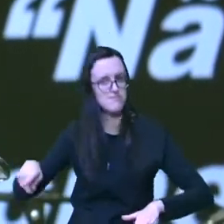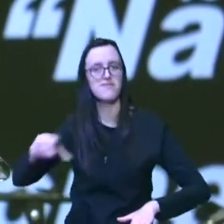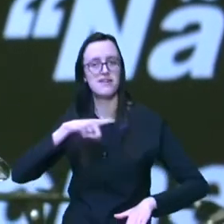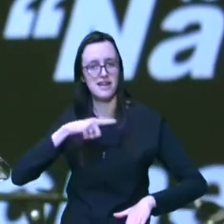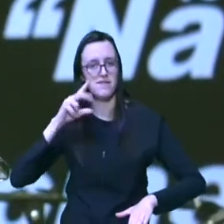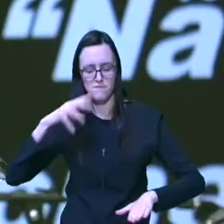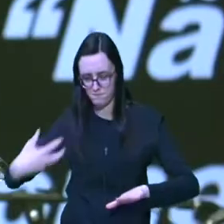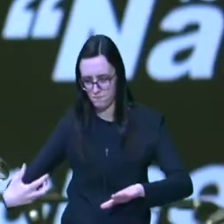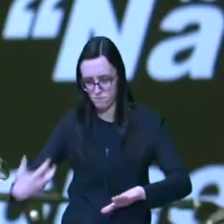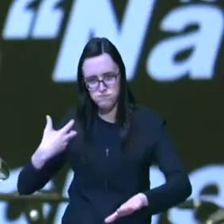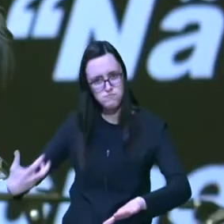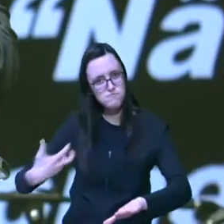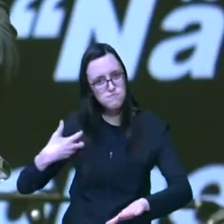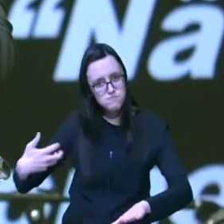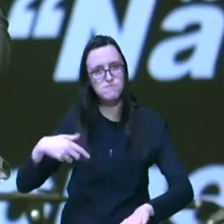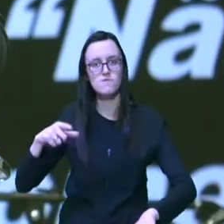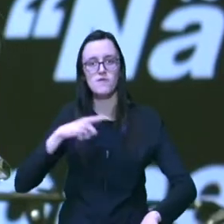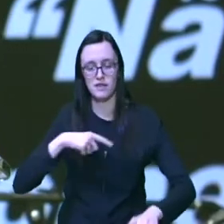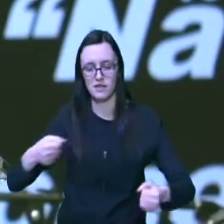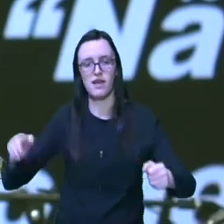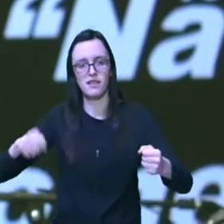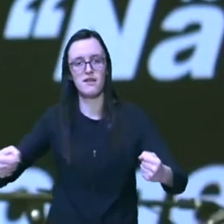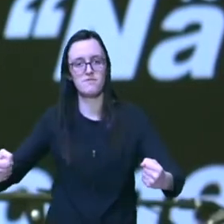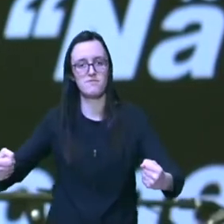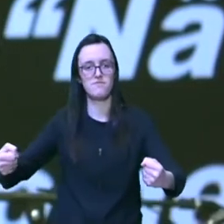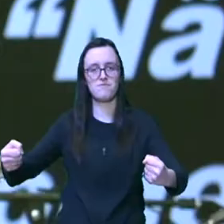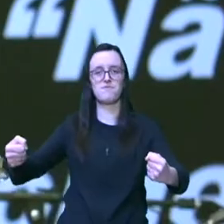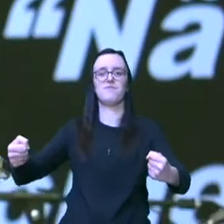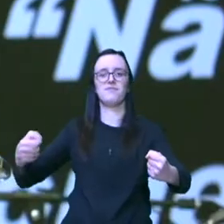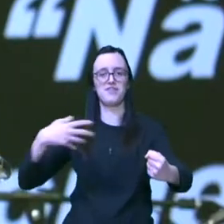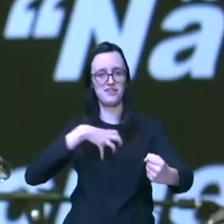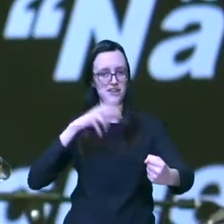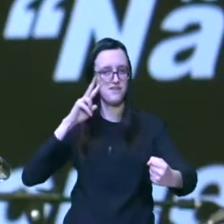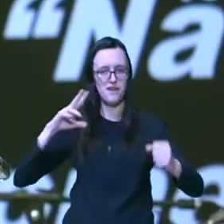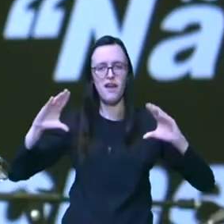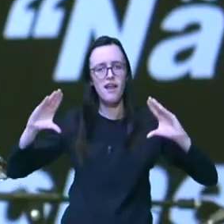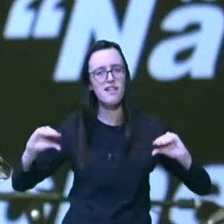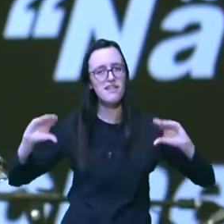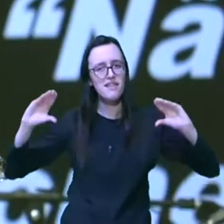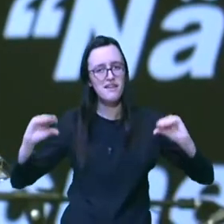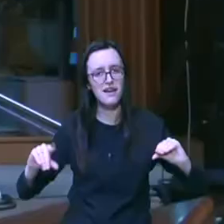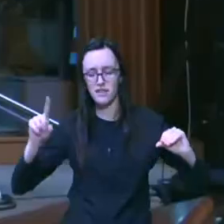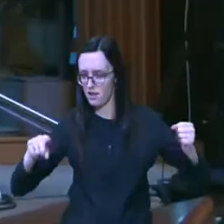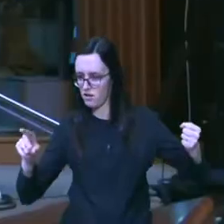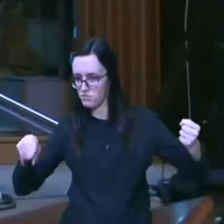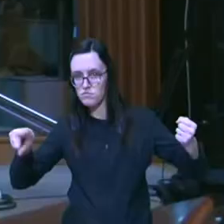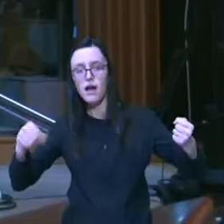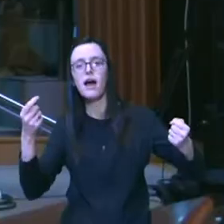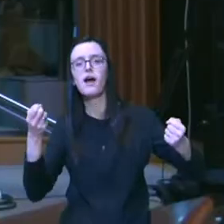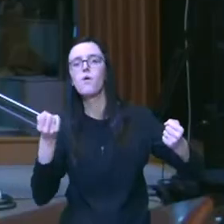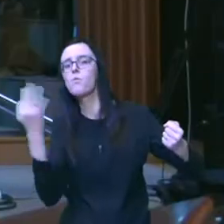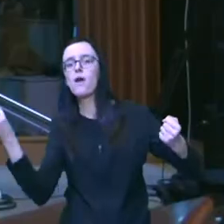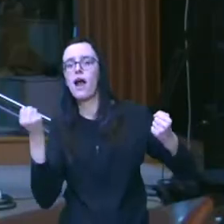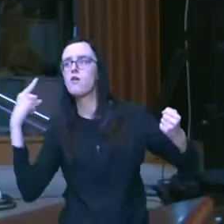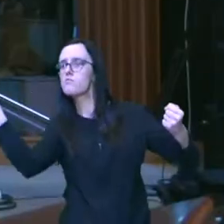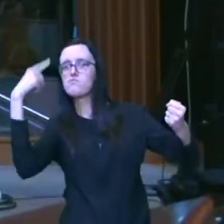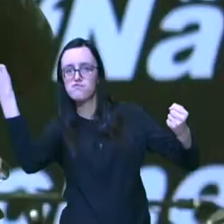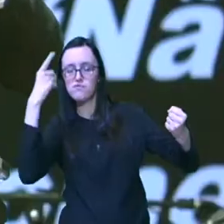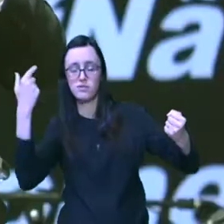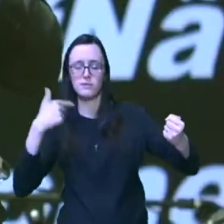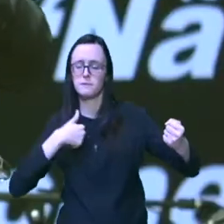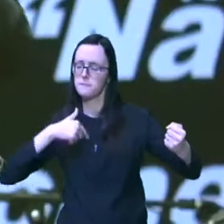dimensionado bancos reclináveis com veludo navalhado conta giros pensa no carro eu